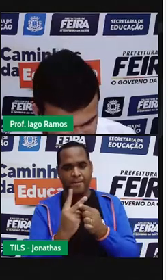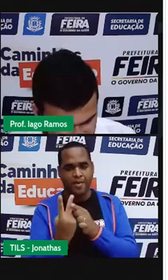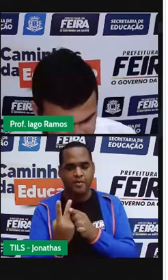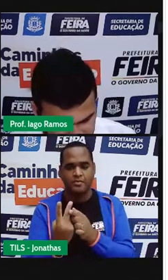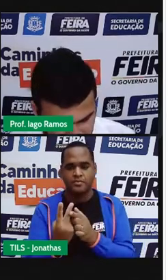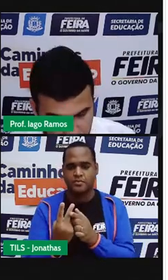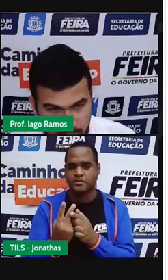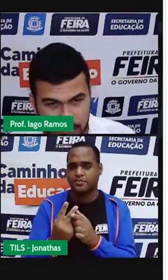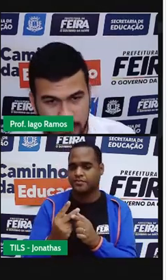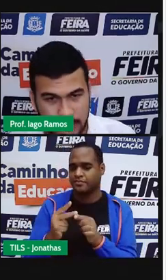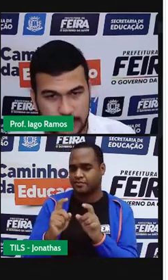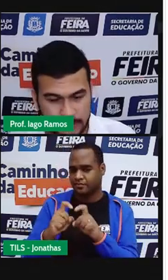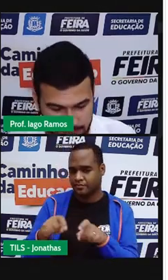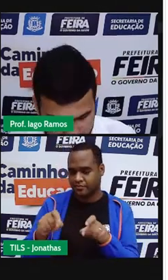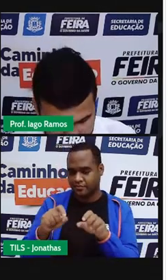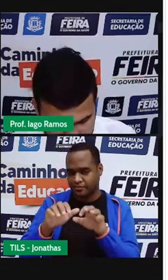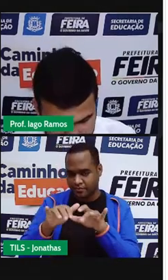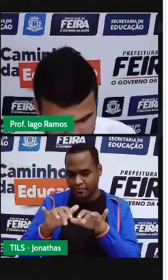Vamos escrever assim,